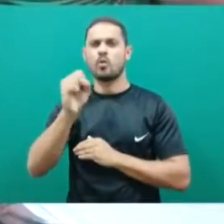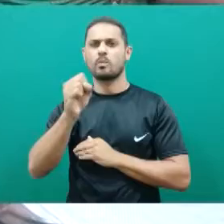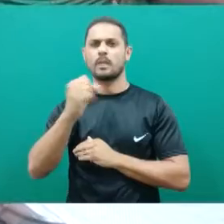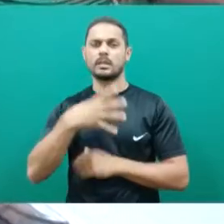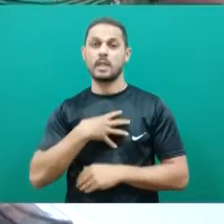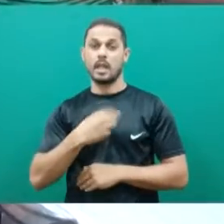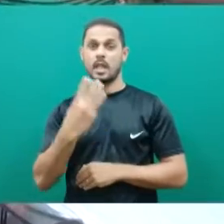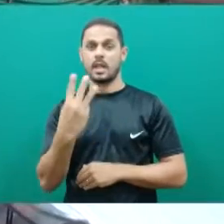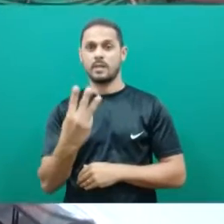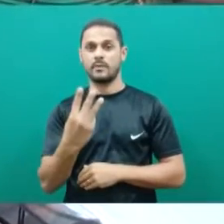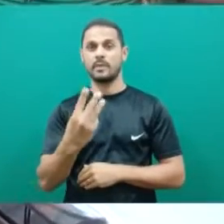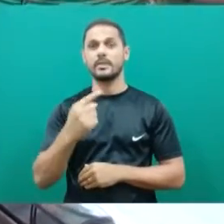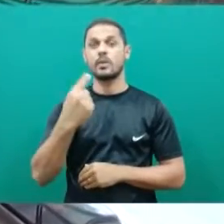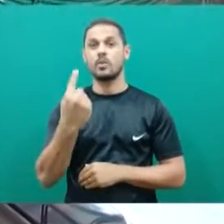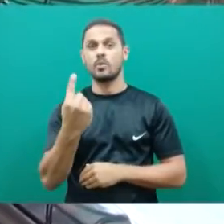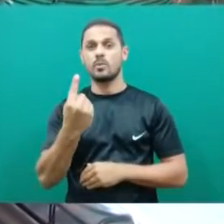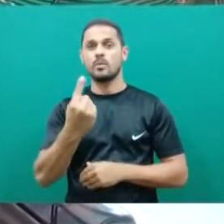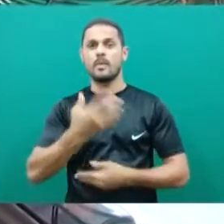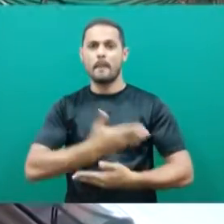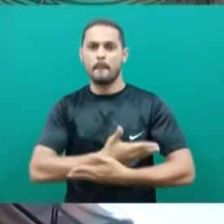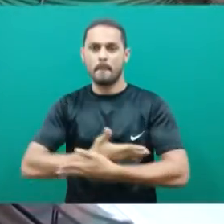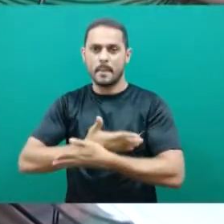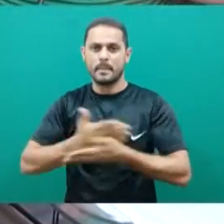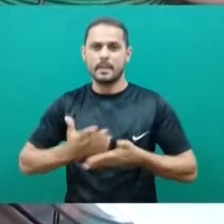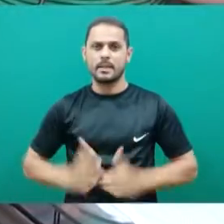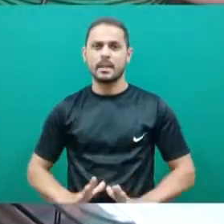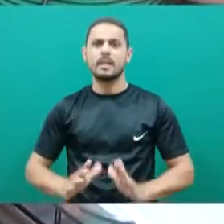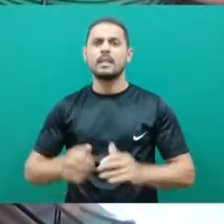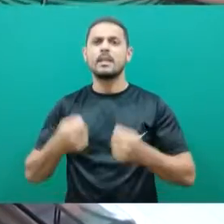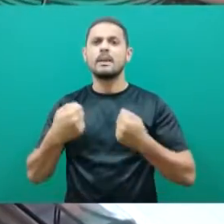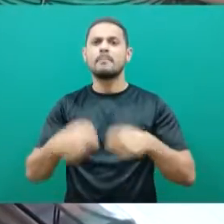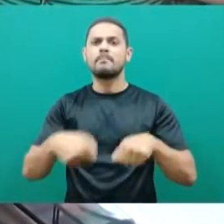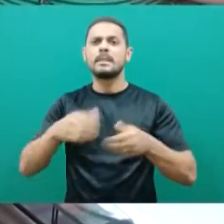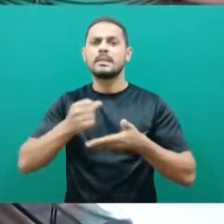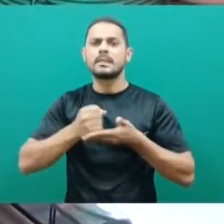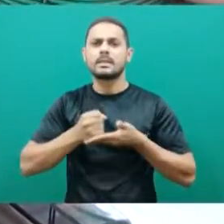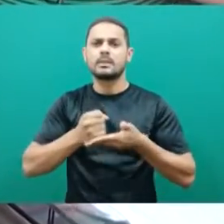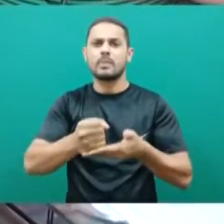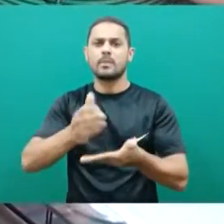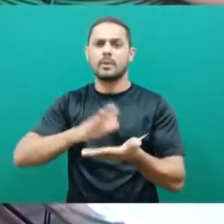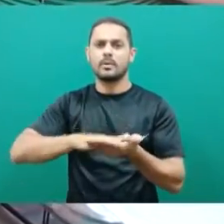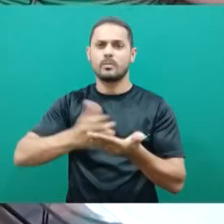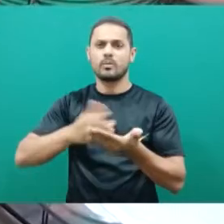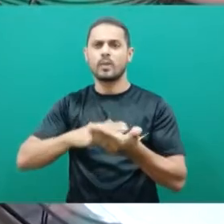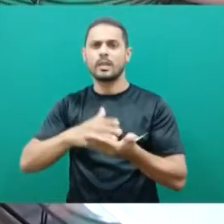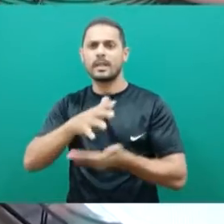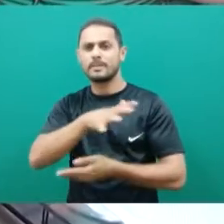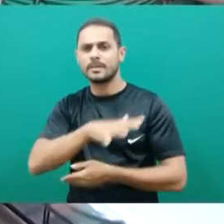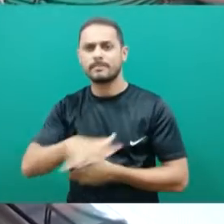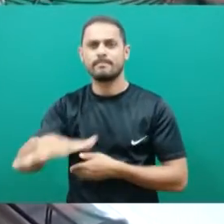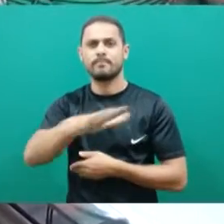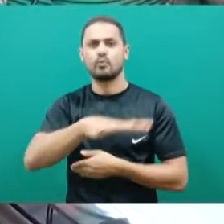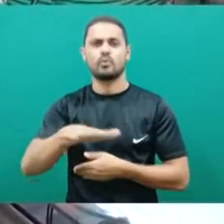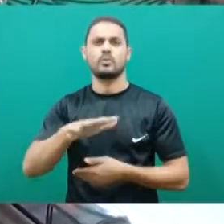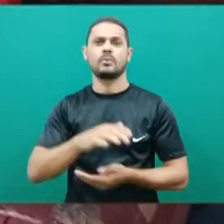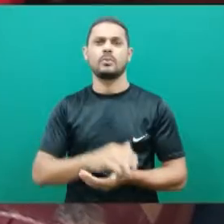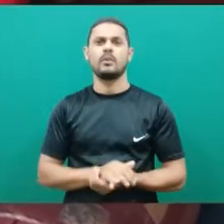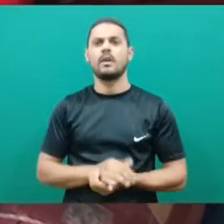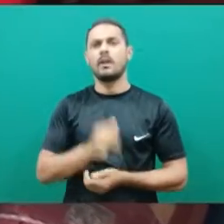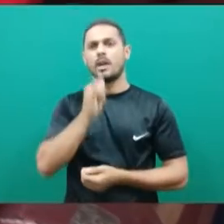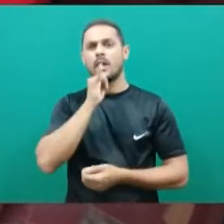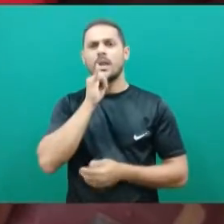filhos, um deles recém-nascido, eles precisam do auxílio dos intérpretes para praticamente todas as atividades.